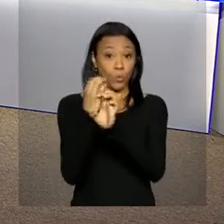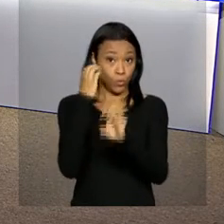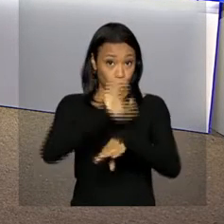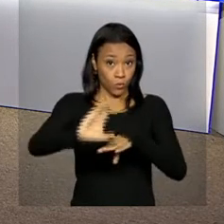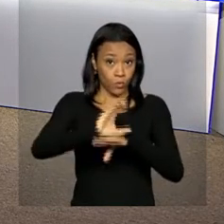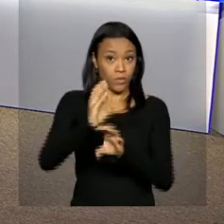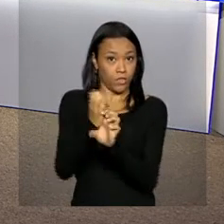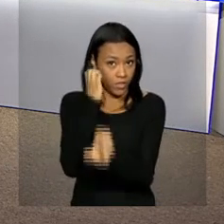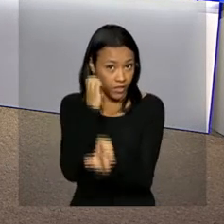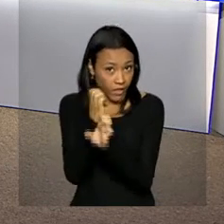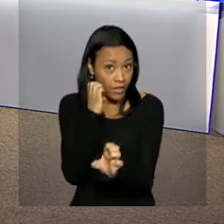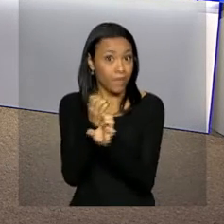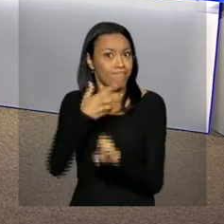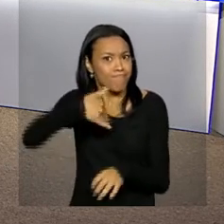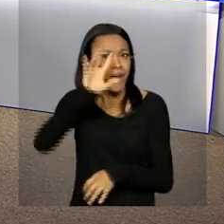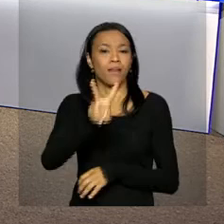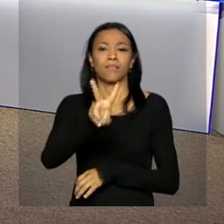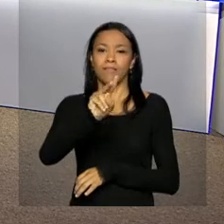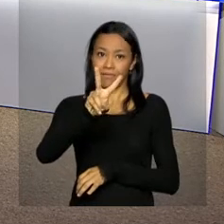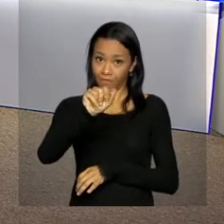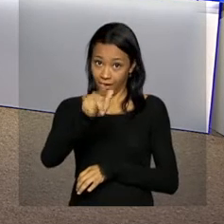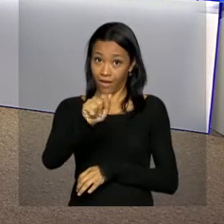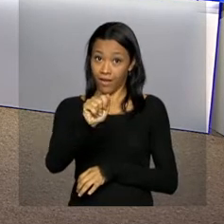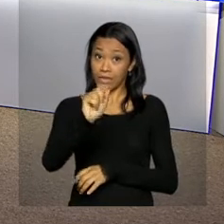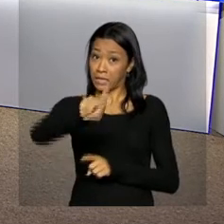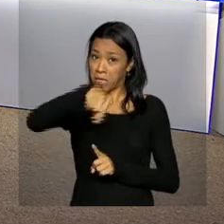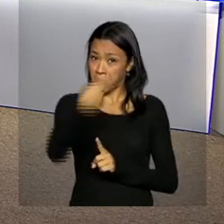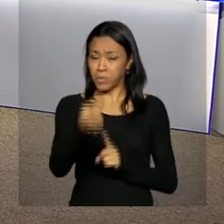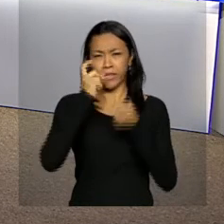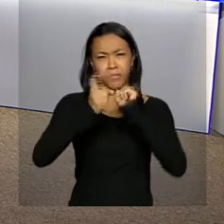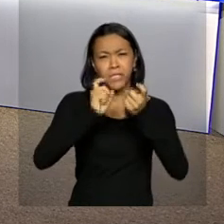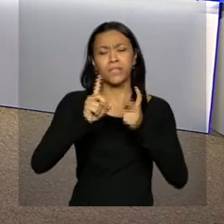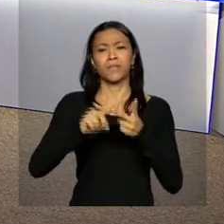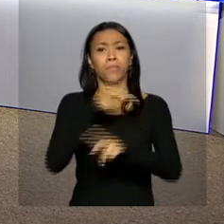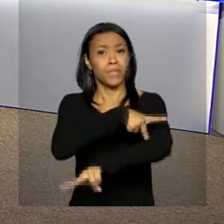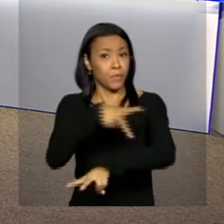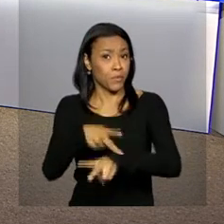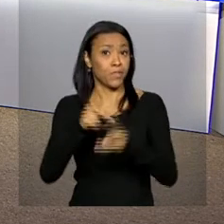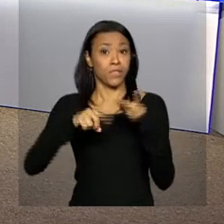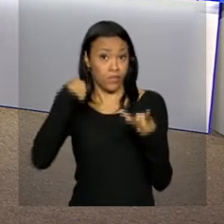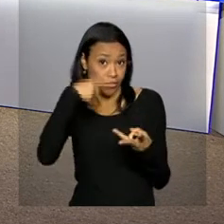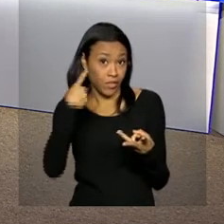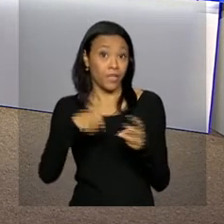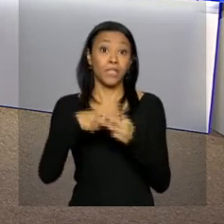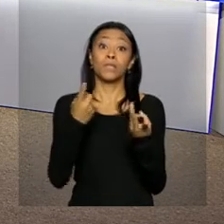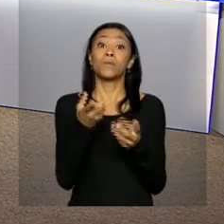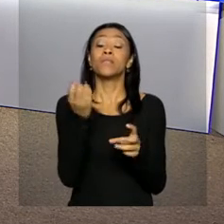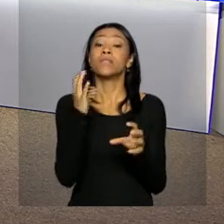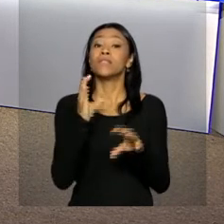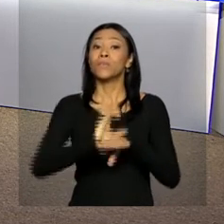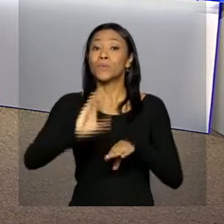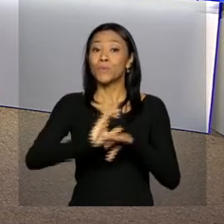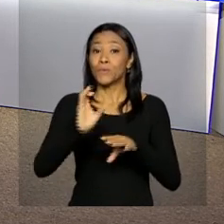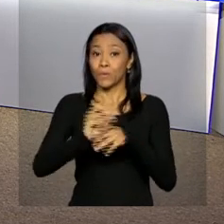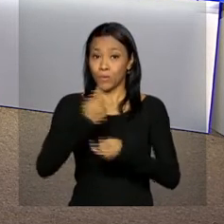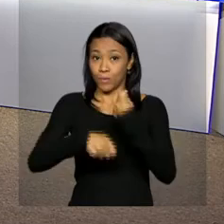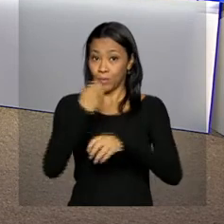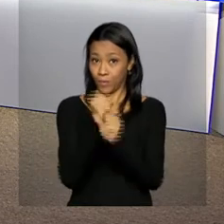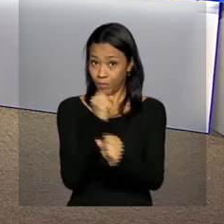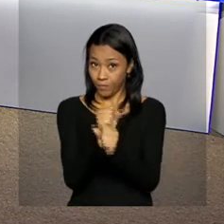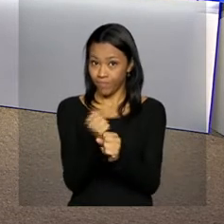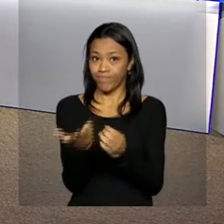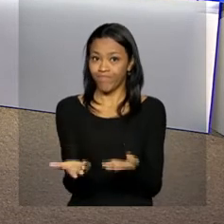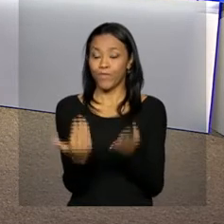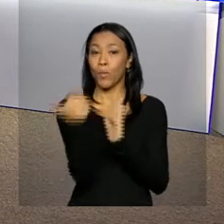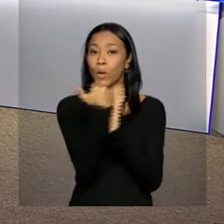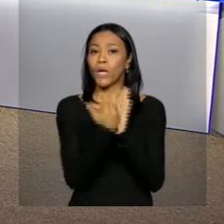engenharia são os que têm mais vagas. Em seguida, vem a administração, pedagogia, direito e ciências contábeis. O programa